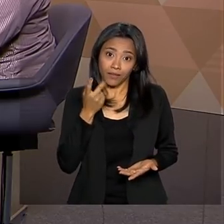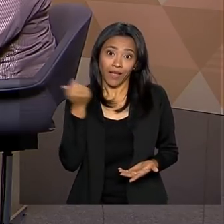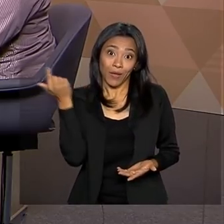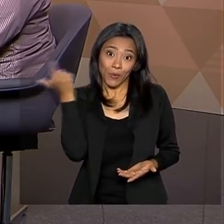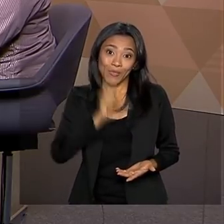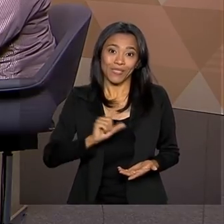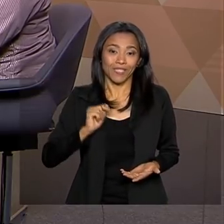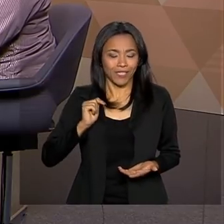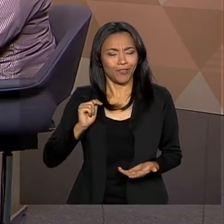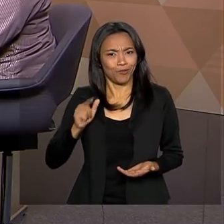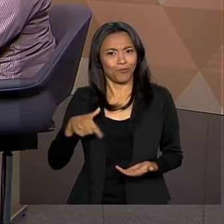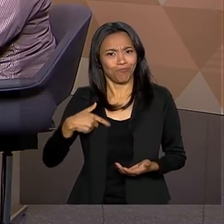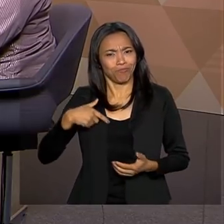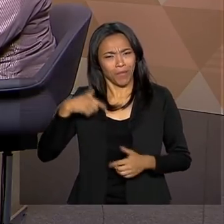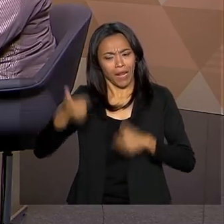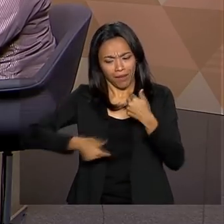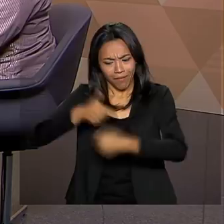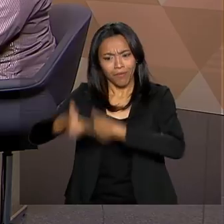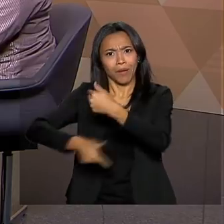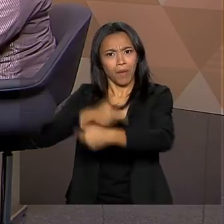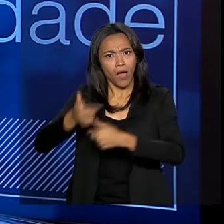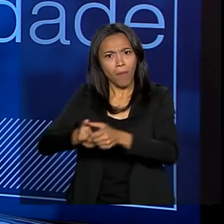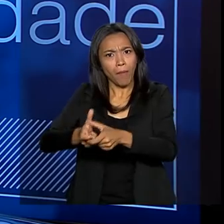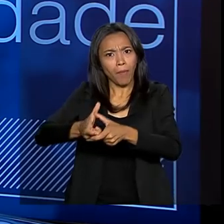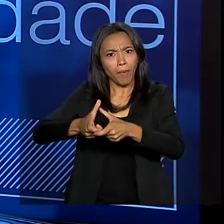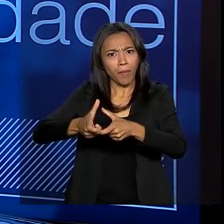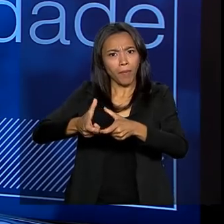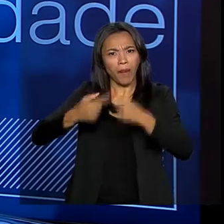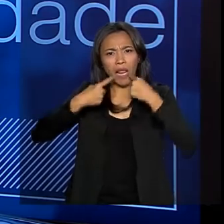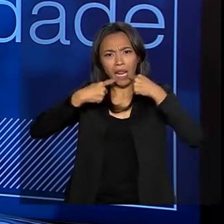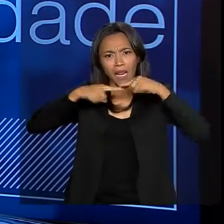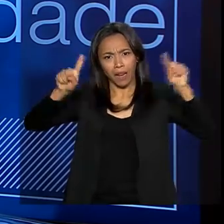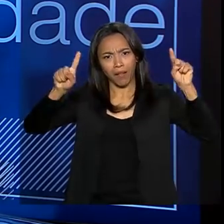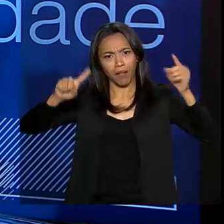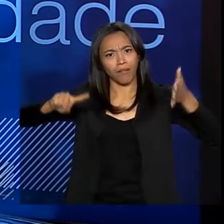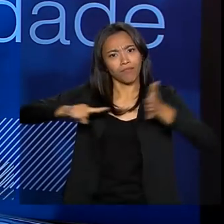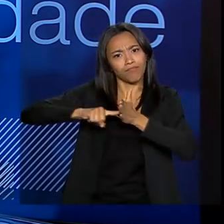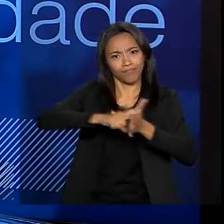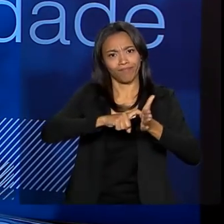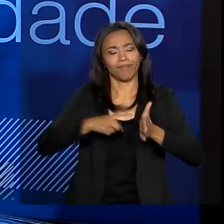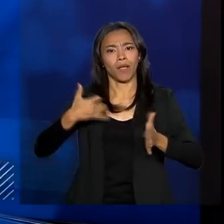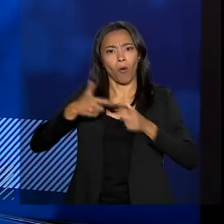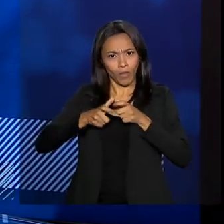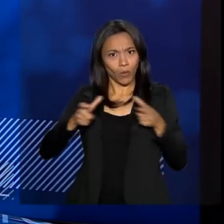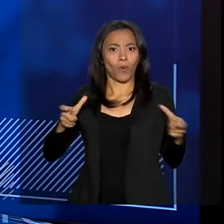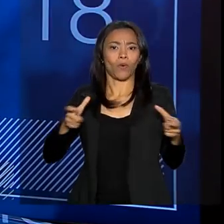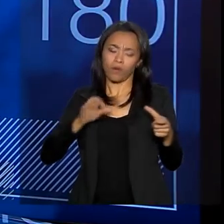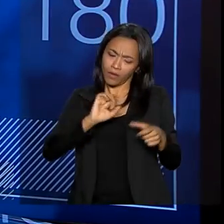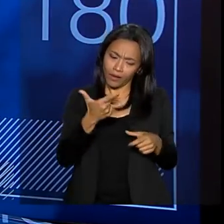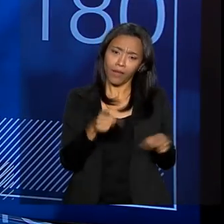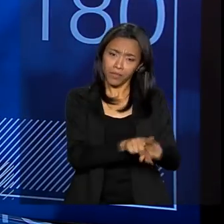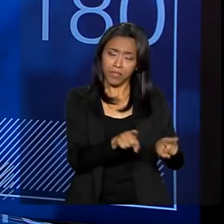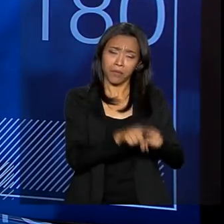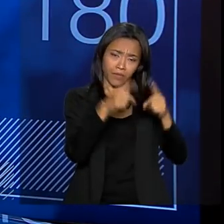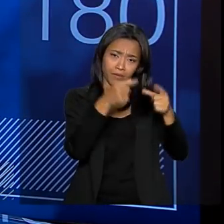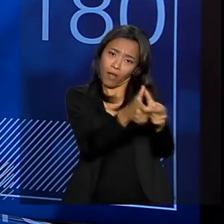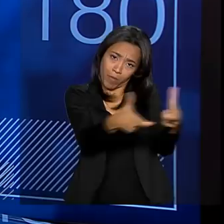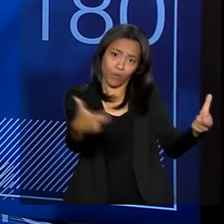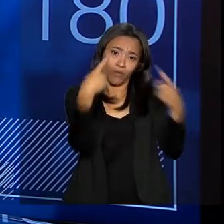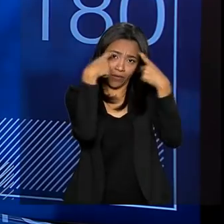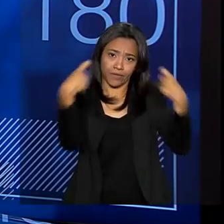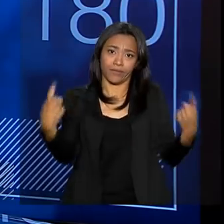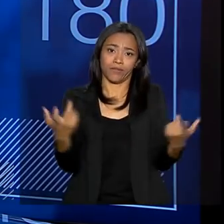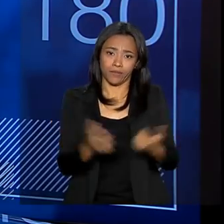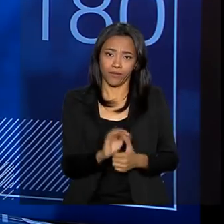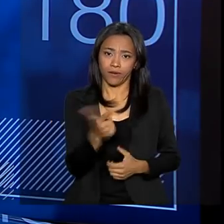certo o nosso canal de denúncias. Então, aumentou o número de denúncias. Mas aumentou a violência também? Claro que aumentou. Claro que aumentou a violência.